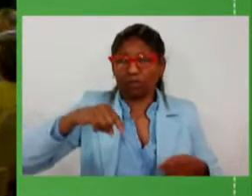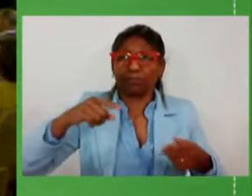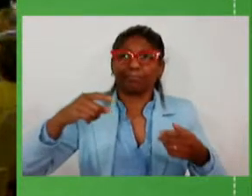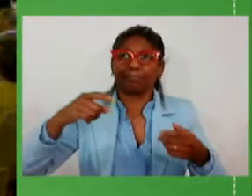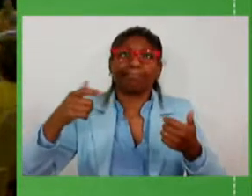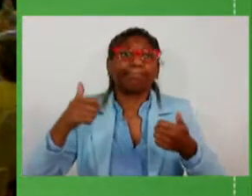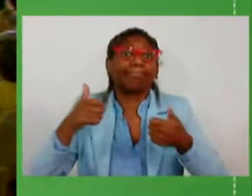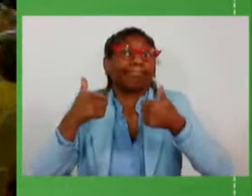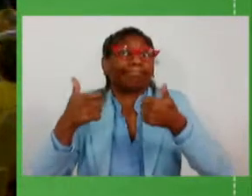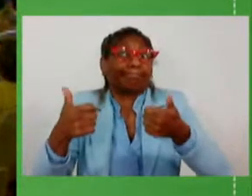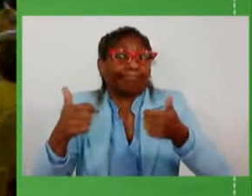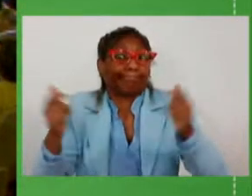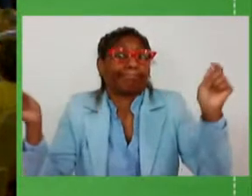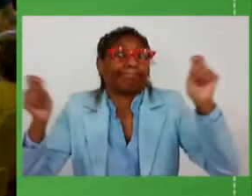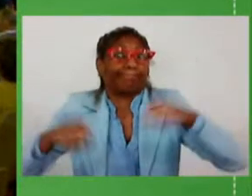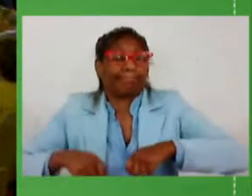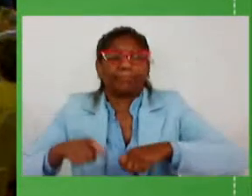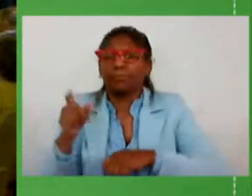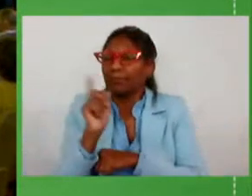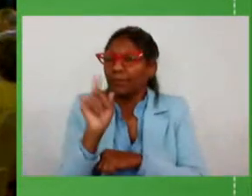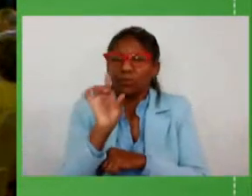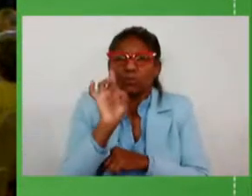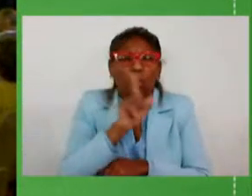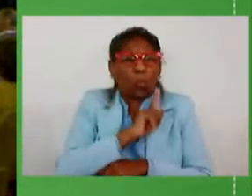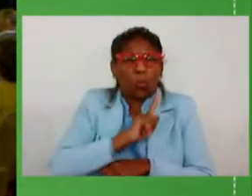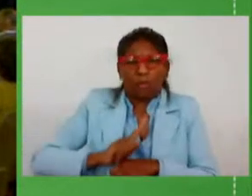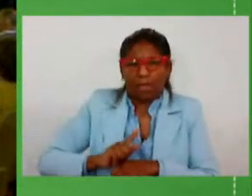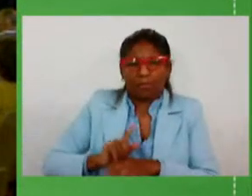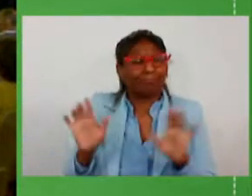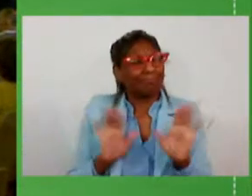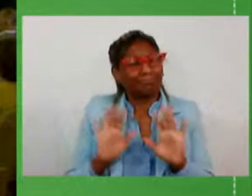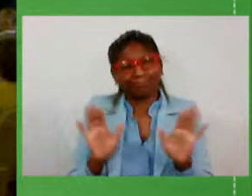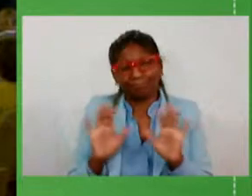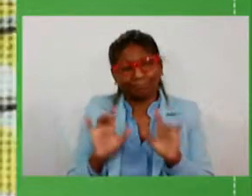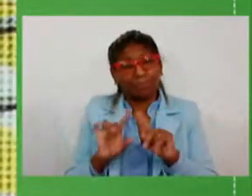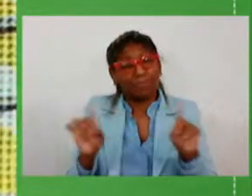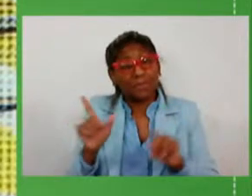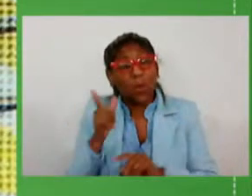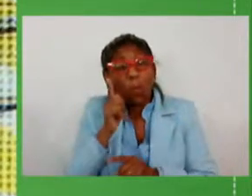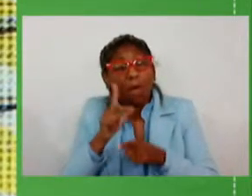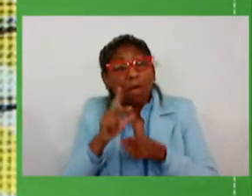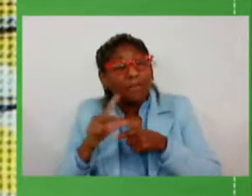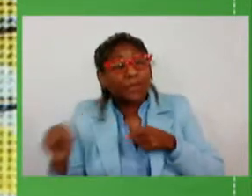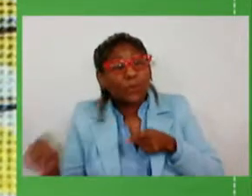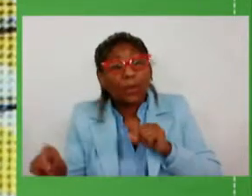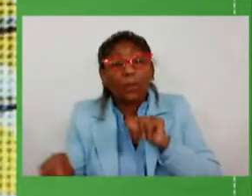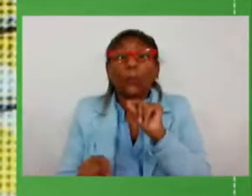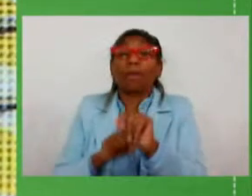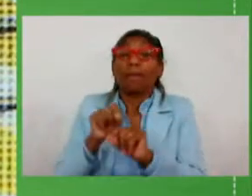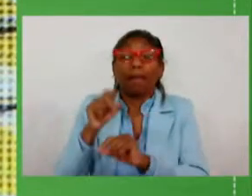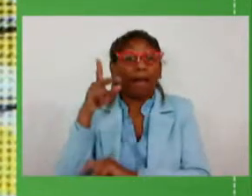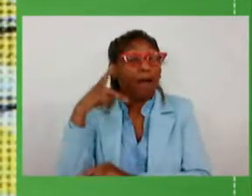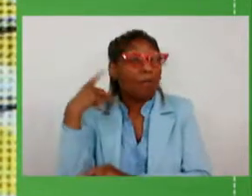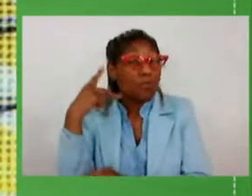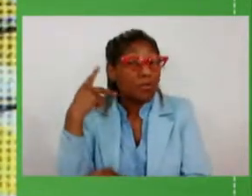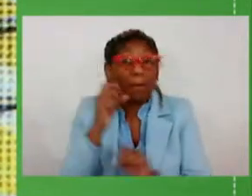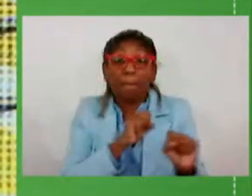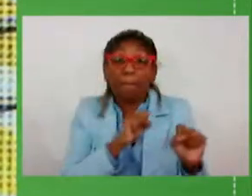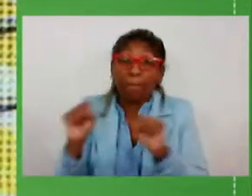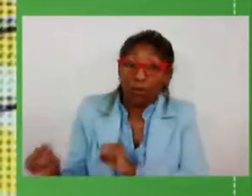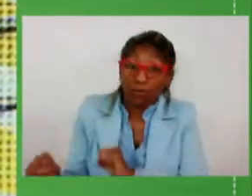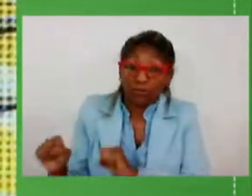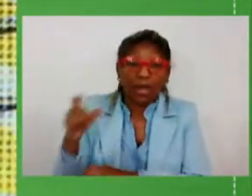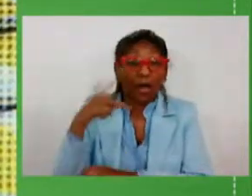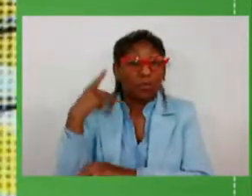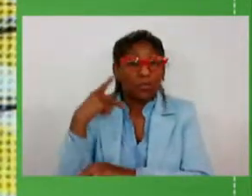capacidade administrativa apenas do governo nós estamos vendo uma vitória do que a política pode ser a política bem